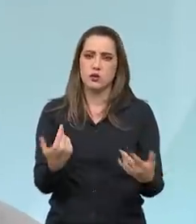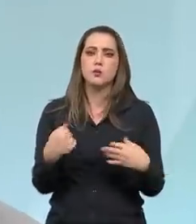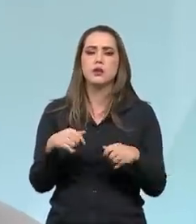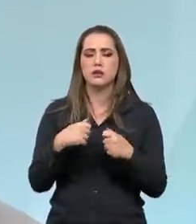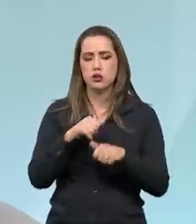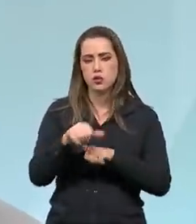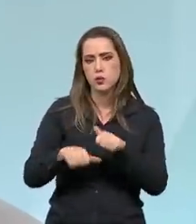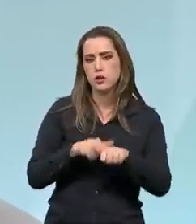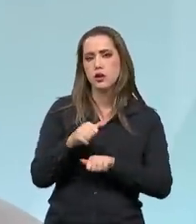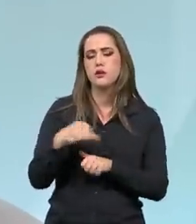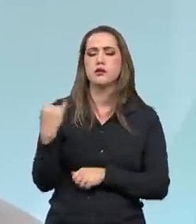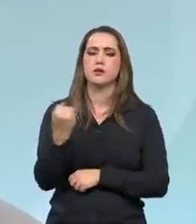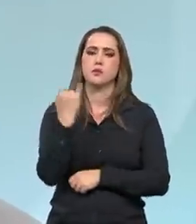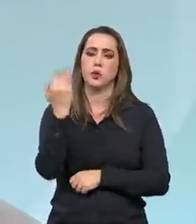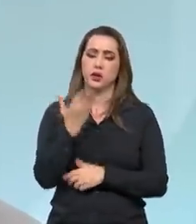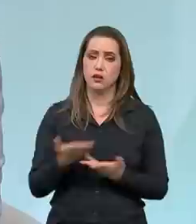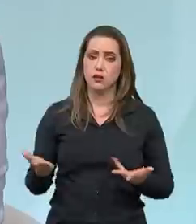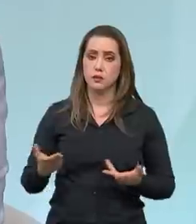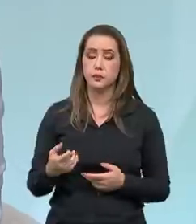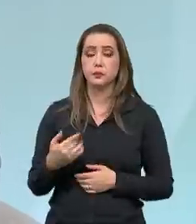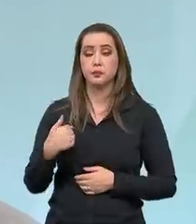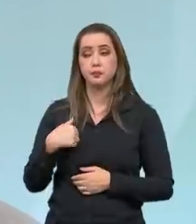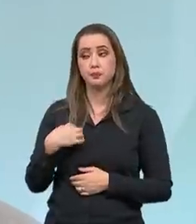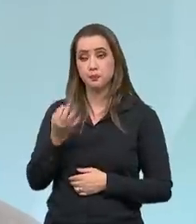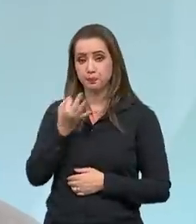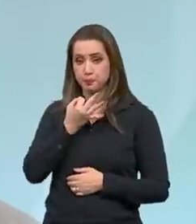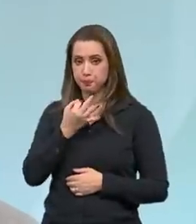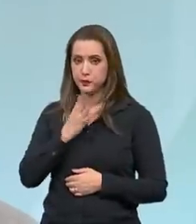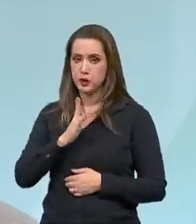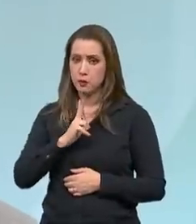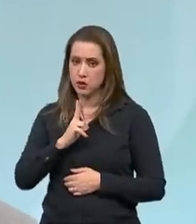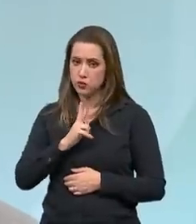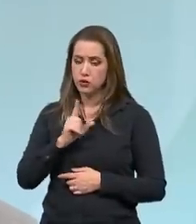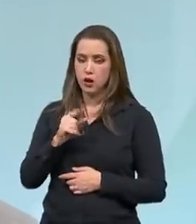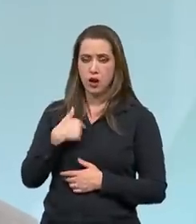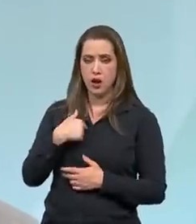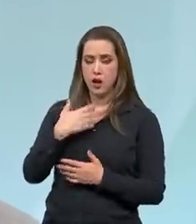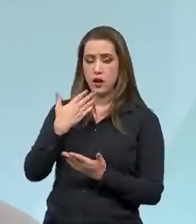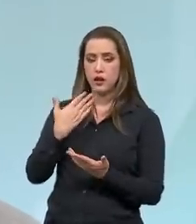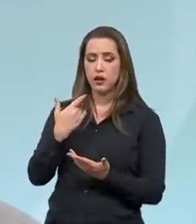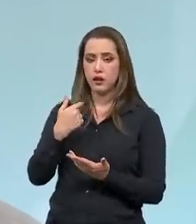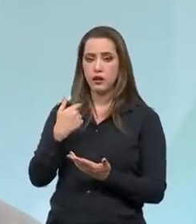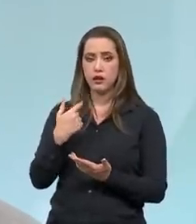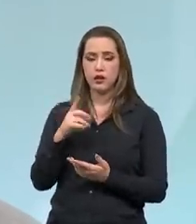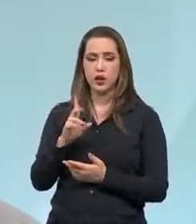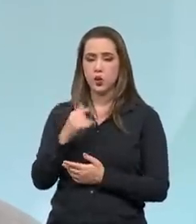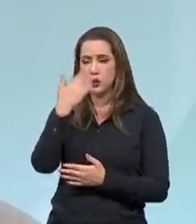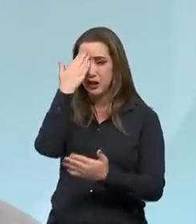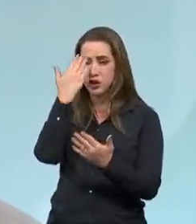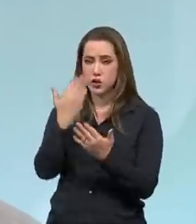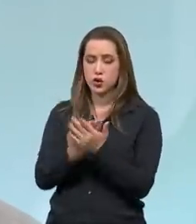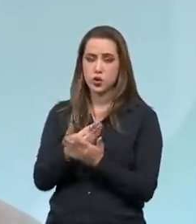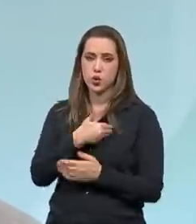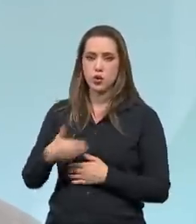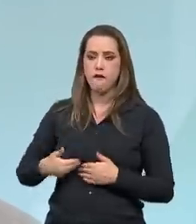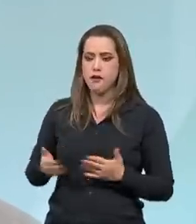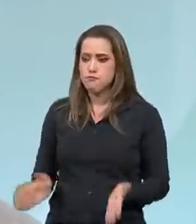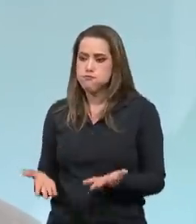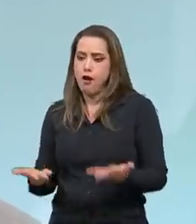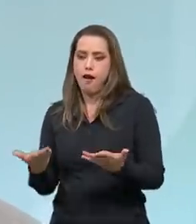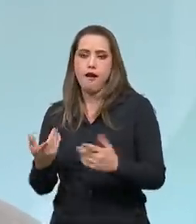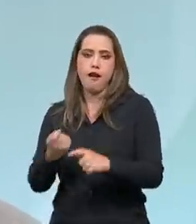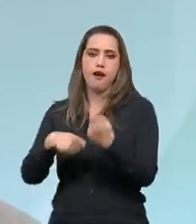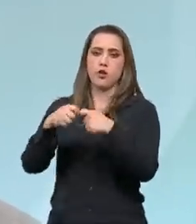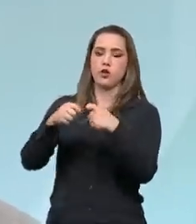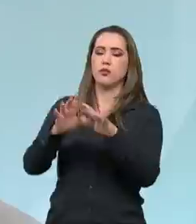microeconômicas são muito importantes. Eu, particularmente, não acredito que o Estado como indutor do crescimento. Minha visão é que o Estado